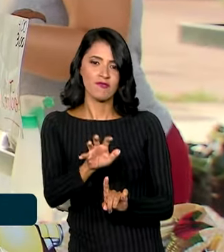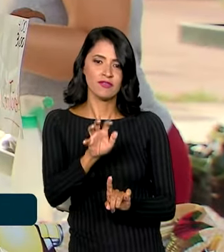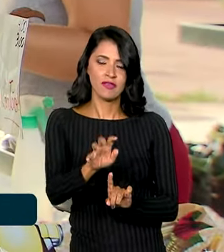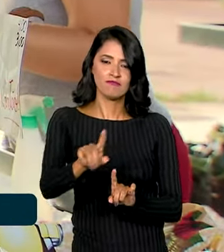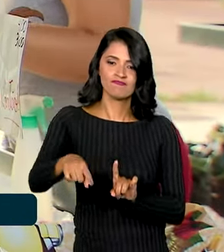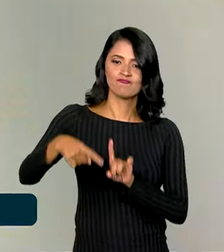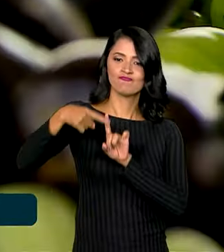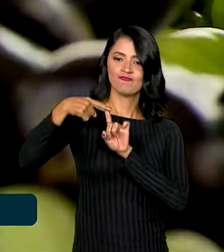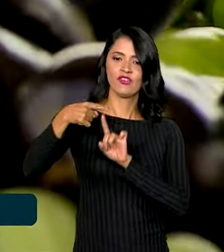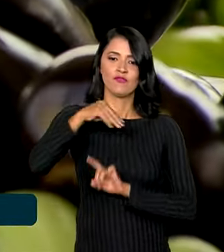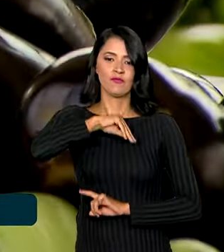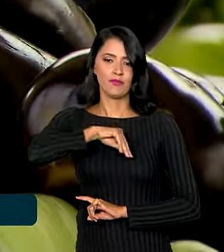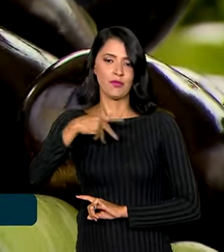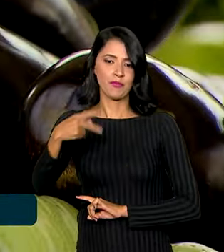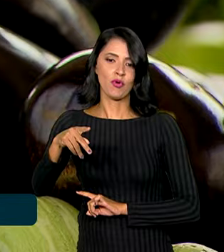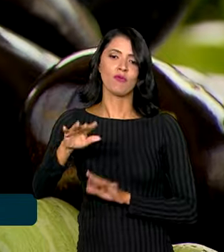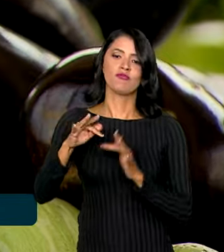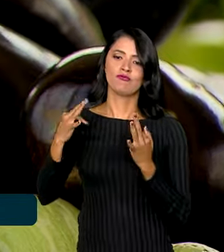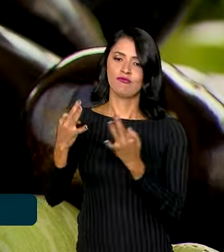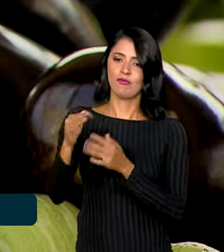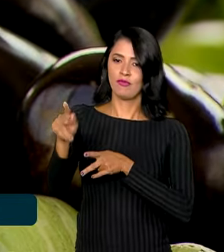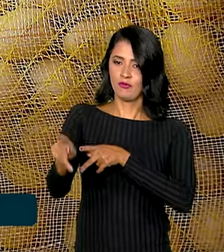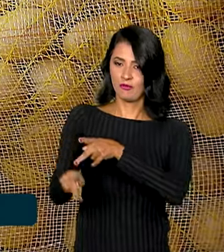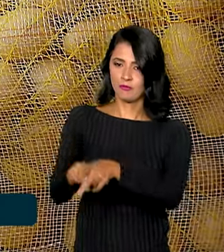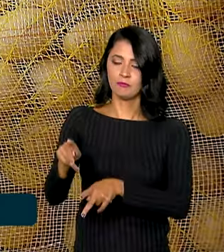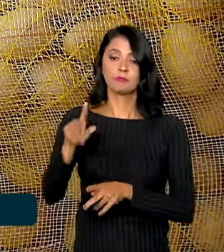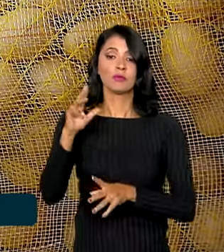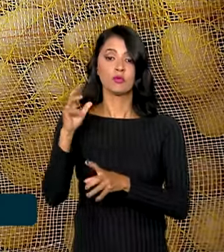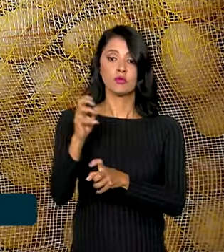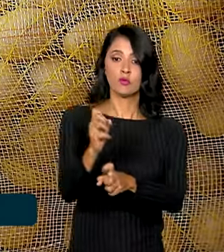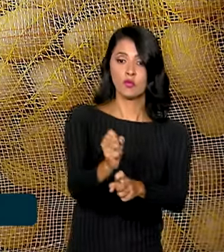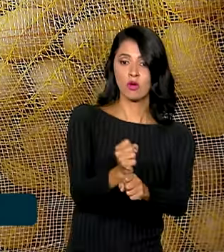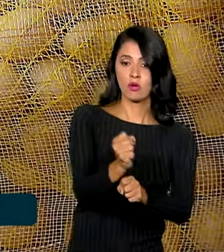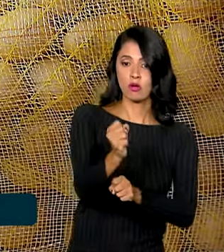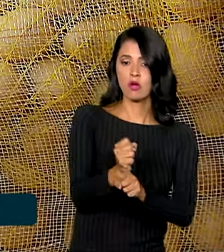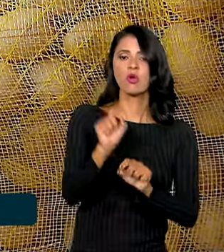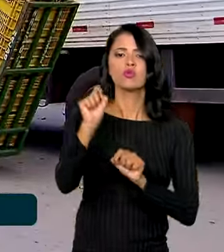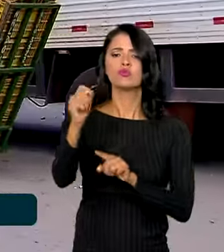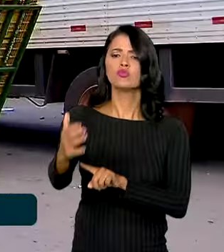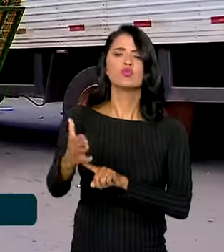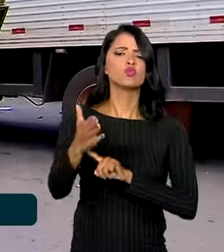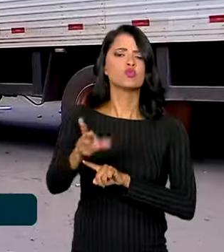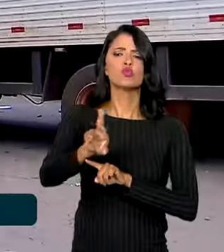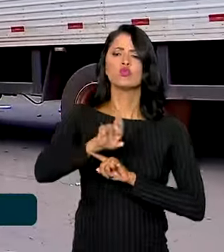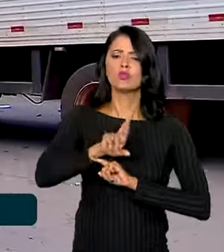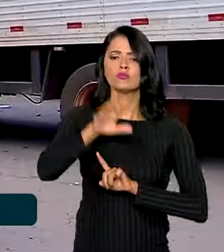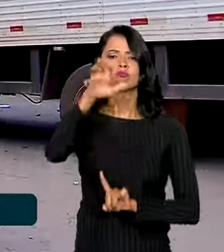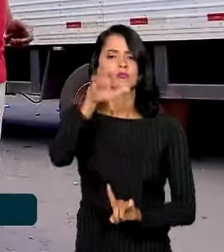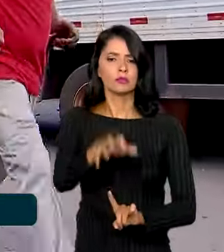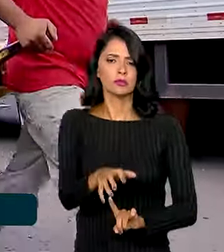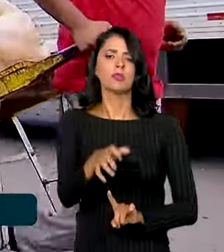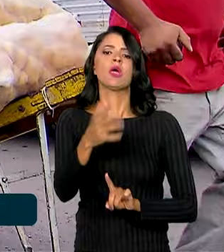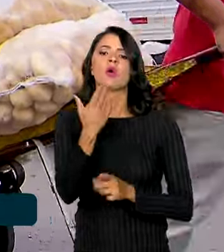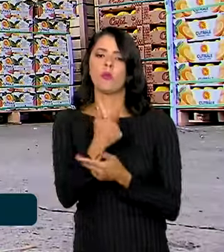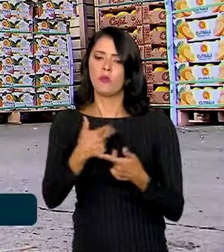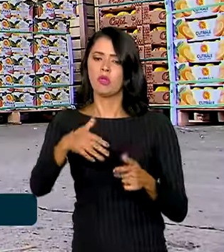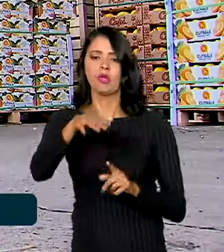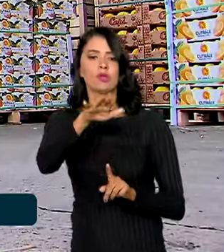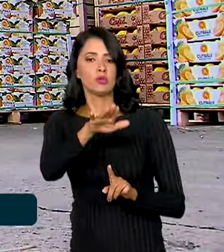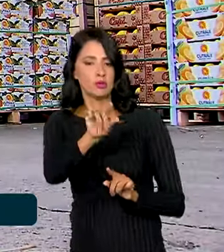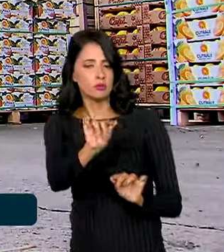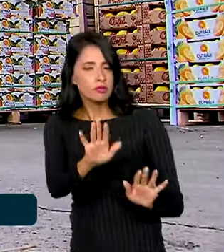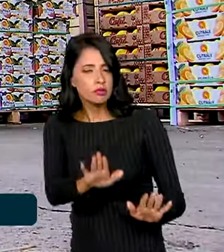na renda das famílias. No acumulado do ano, o resultado foi influenciado pela queda nos preços da alimentação no